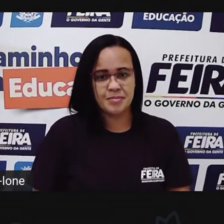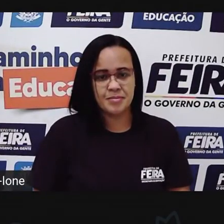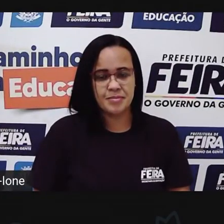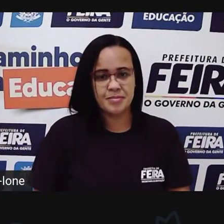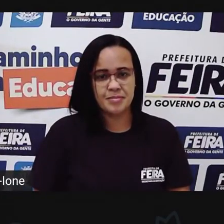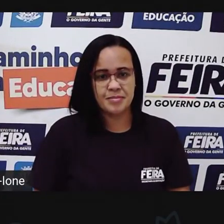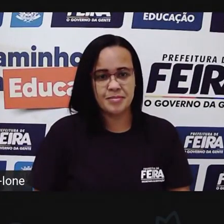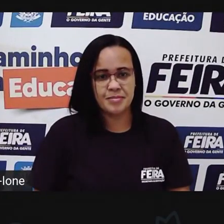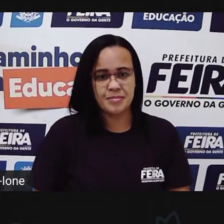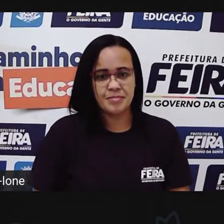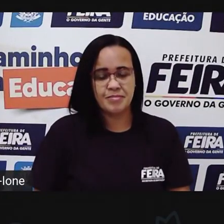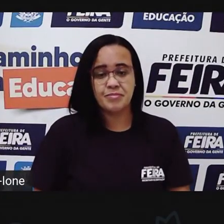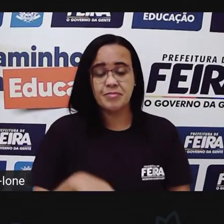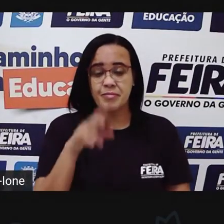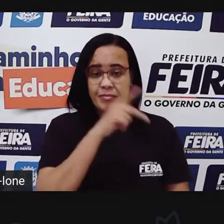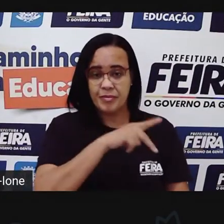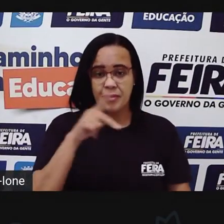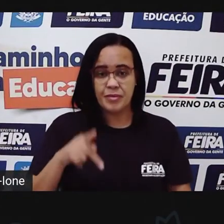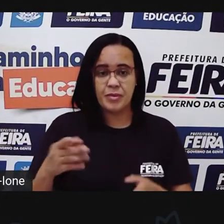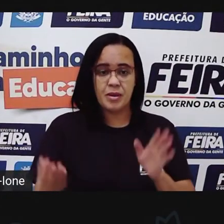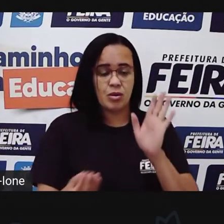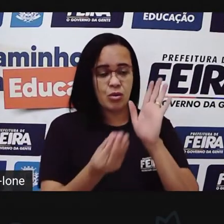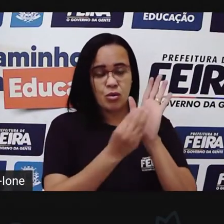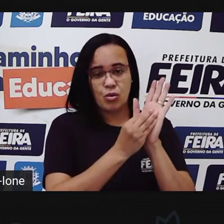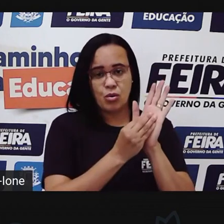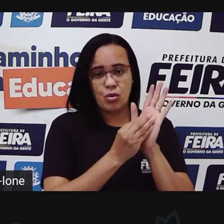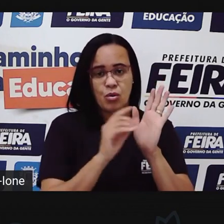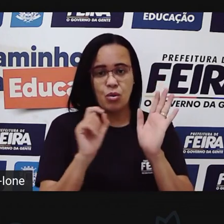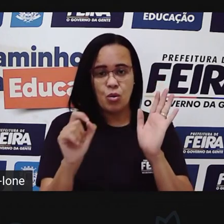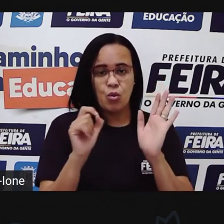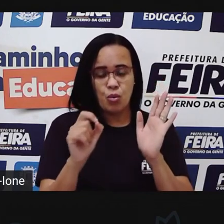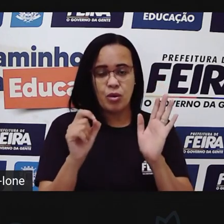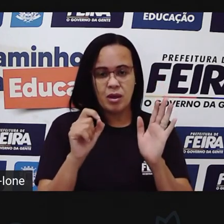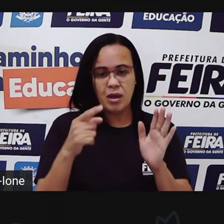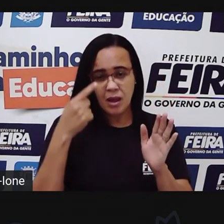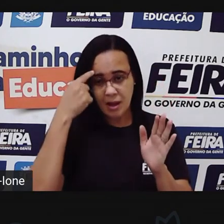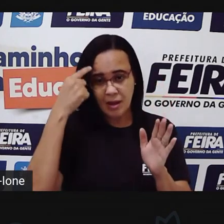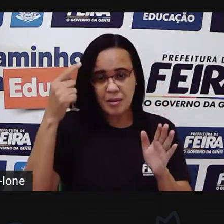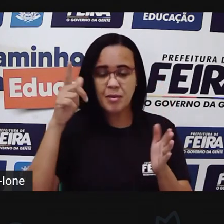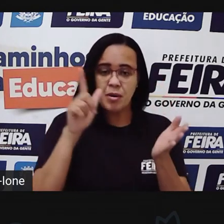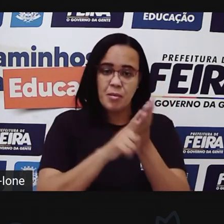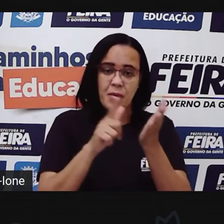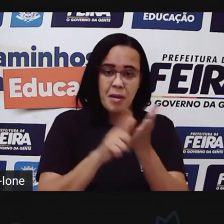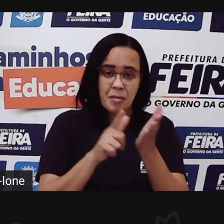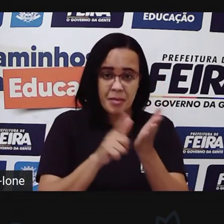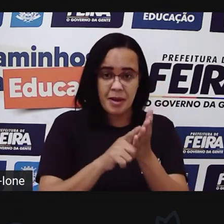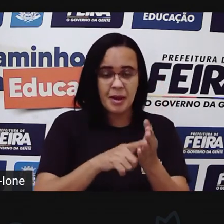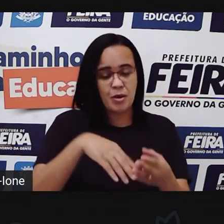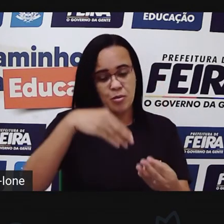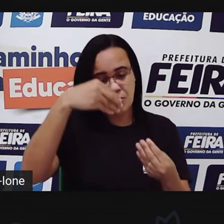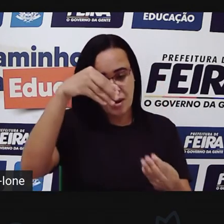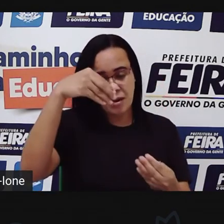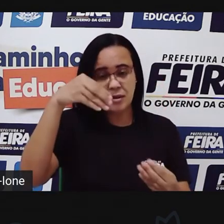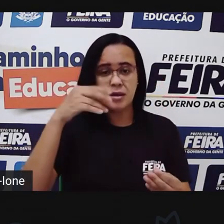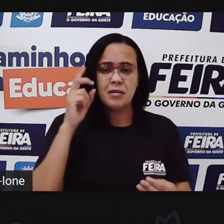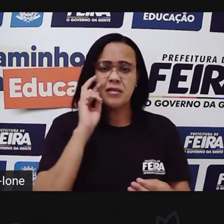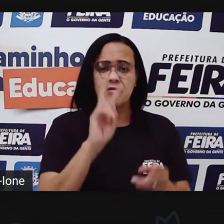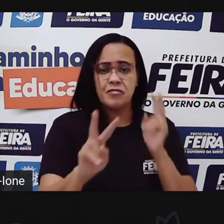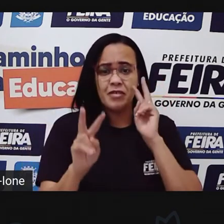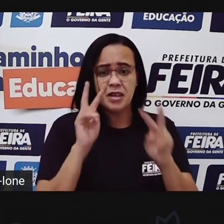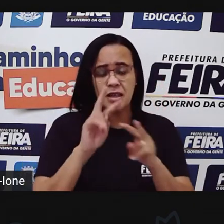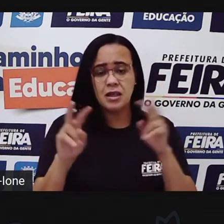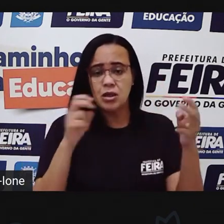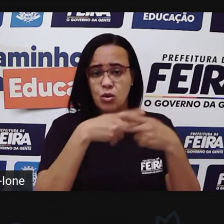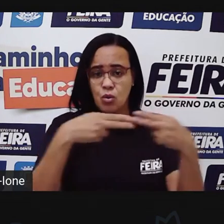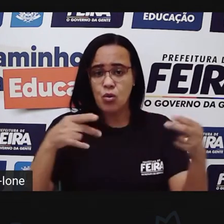A Prova tinha colocado ali o panfleto, né? Para vocês visualizarem os produtos de supermercado, né? Que é